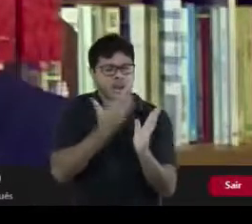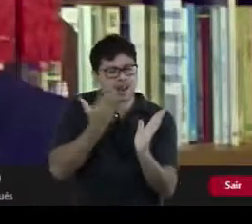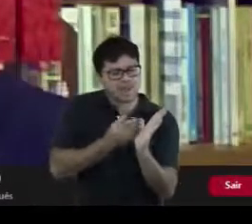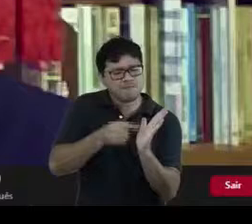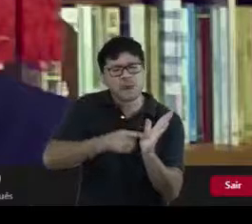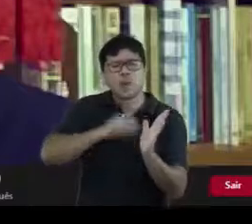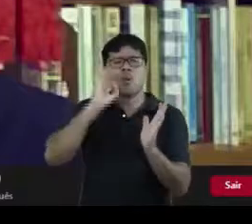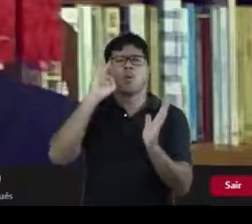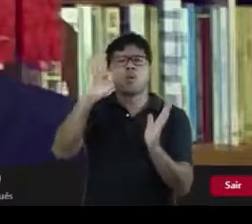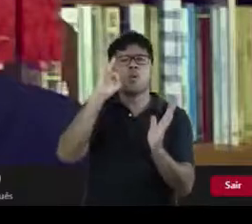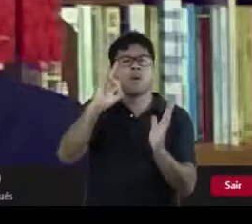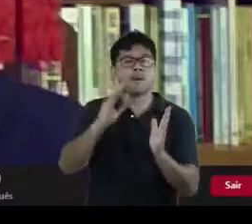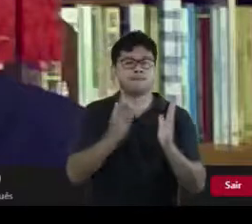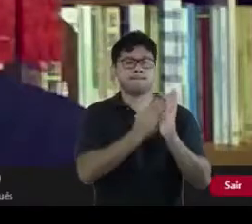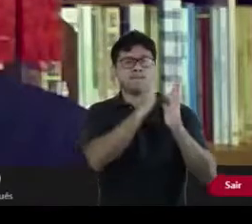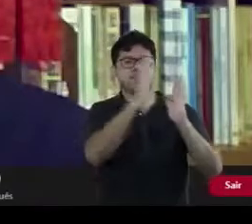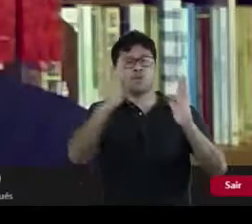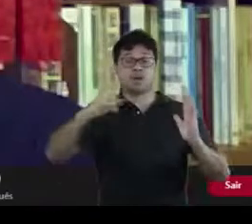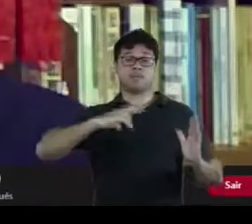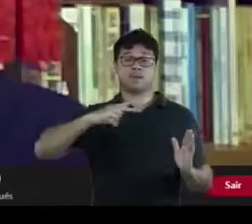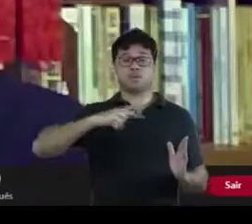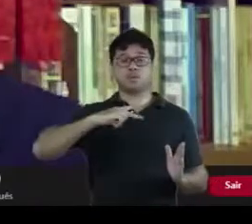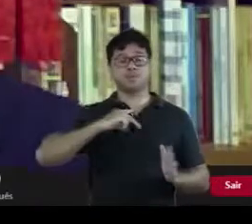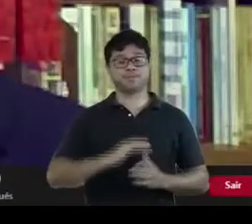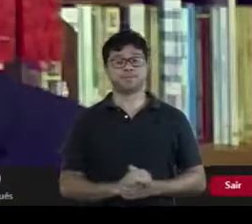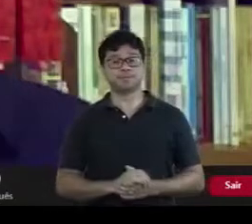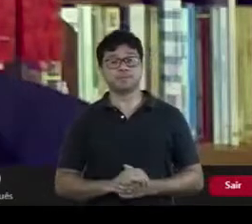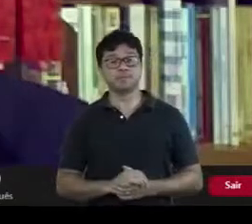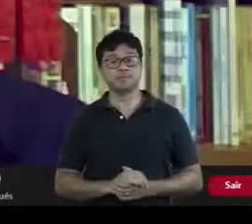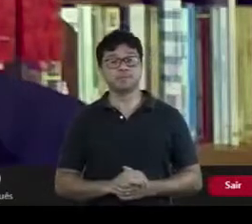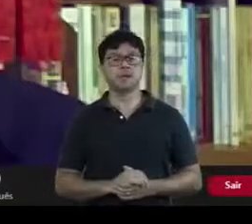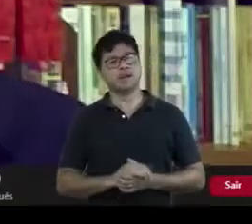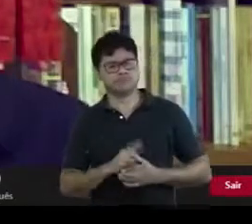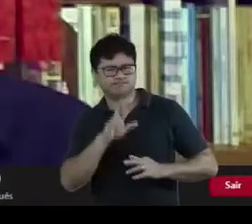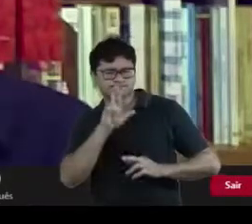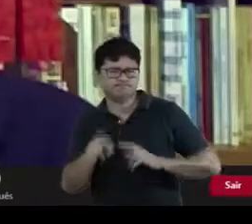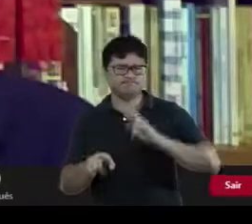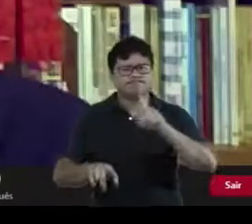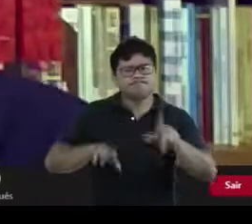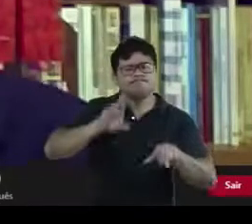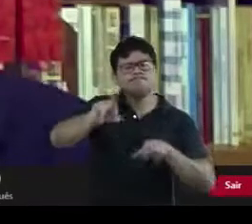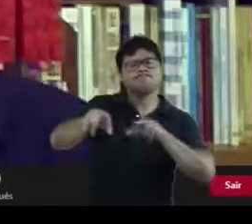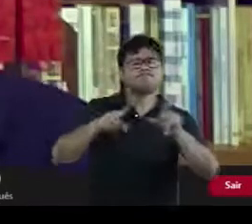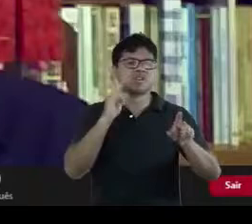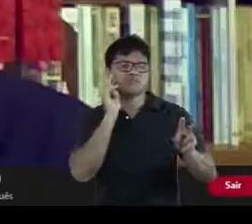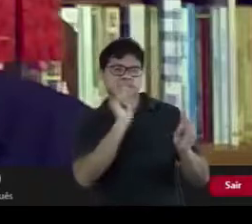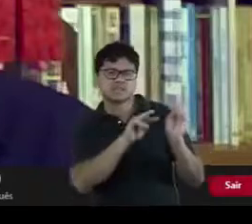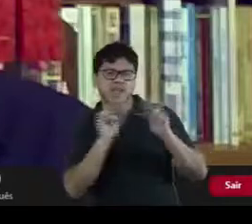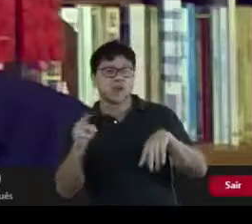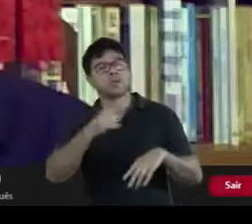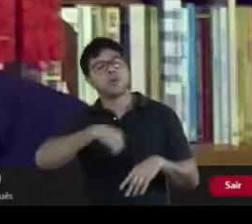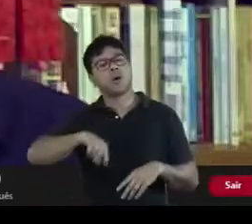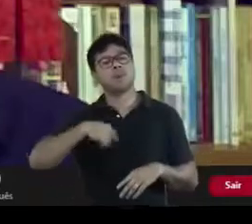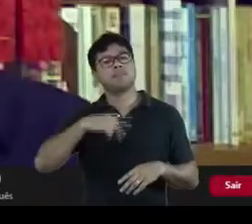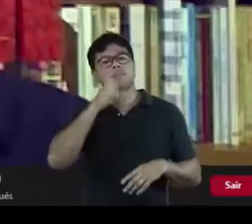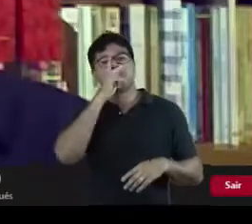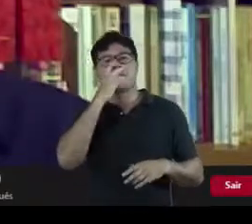caríssimos de uma biblioteca privada. Sob enredos distintos, somos conduzidos